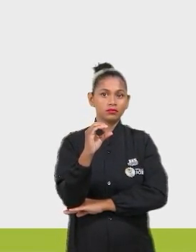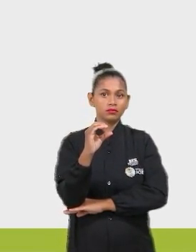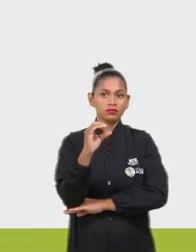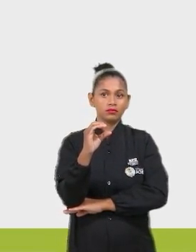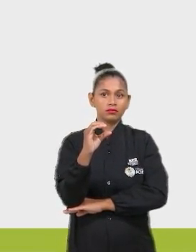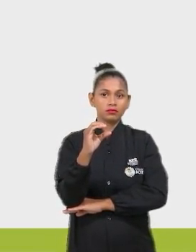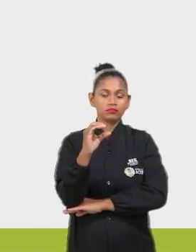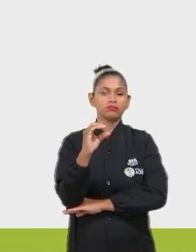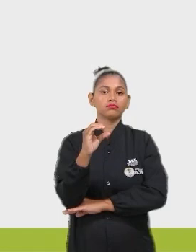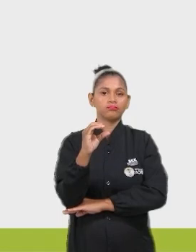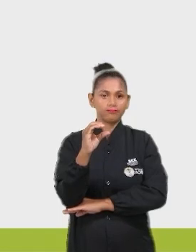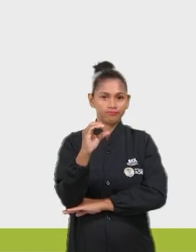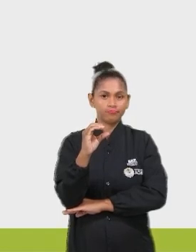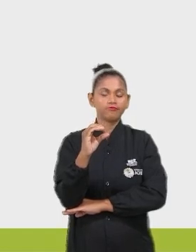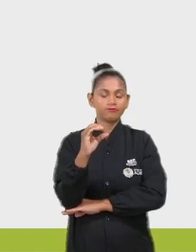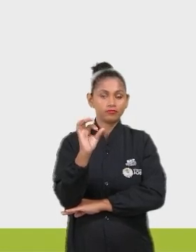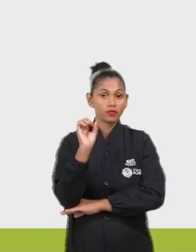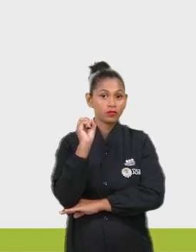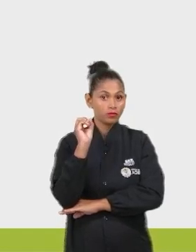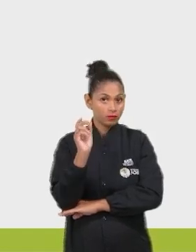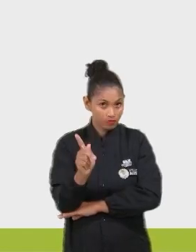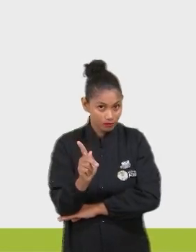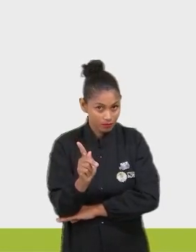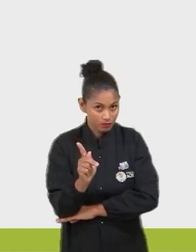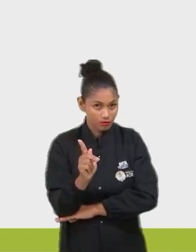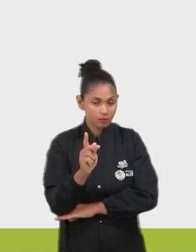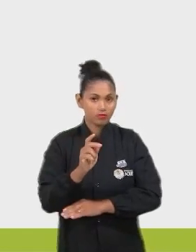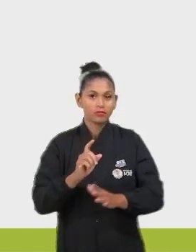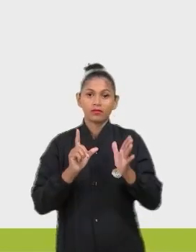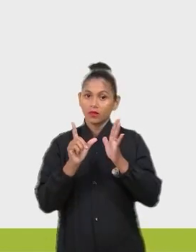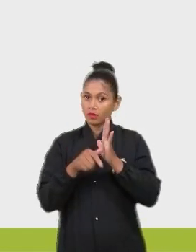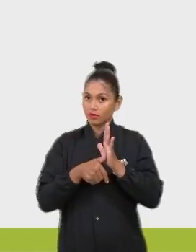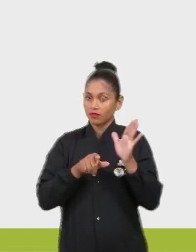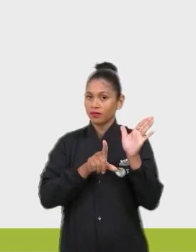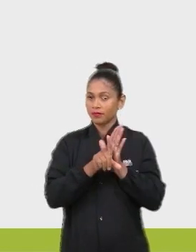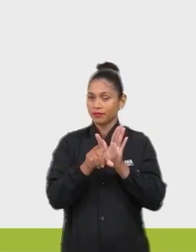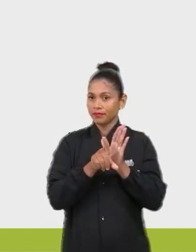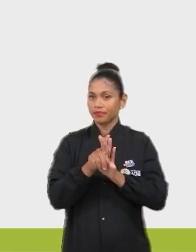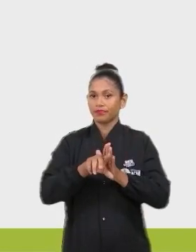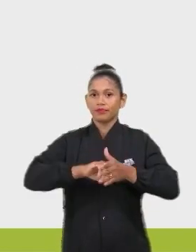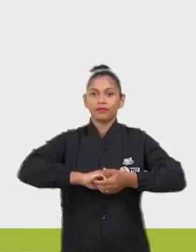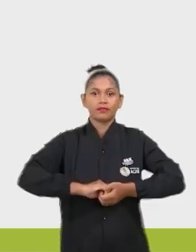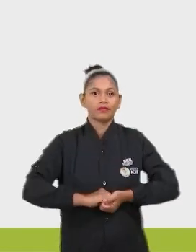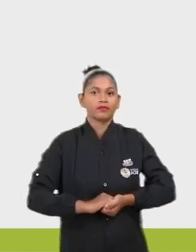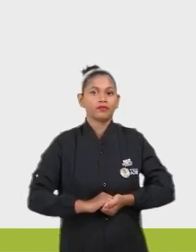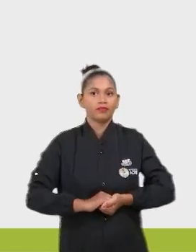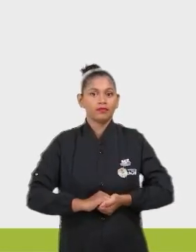Letra C. Ok, pessoal? Próxima. Vamos adiante.